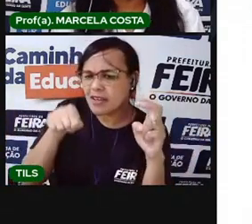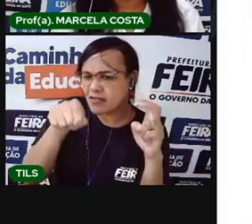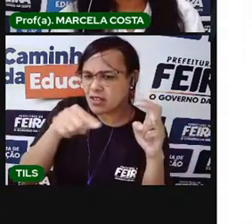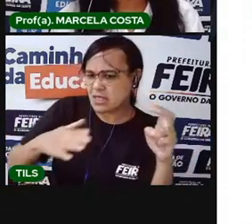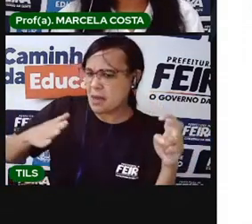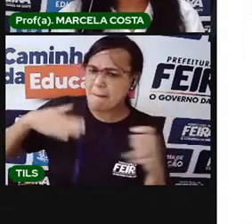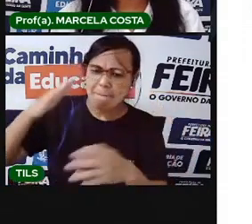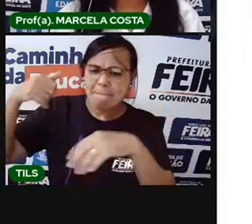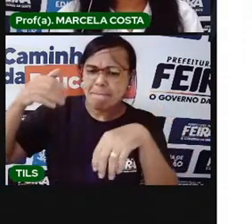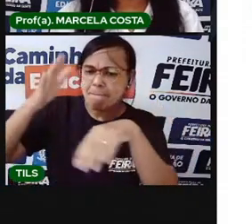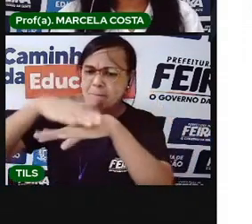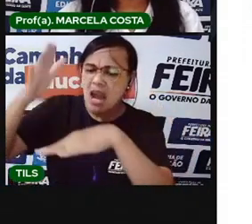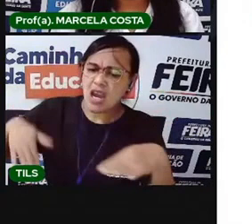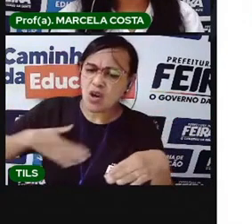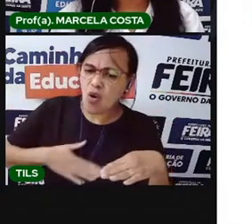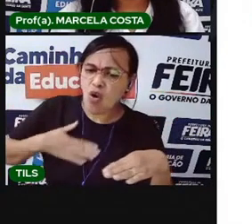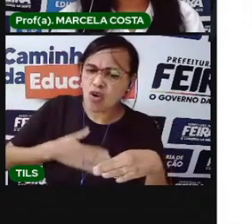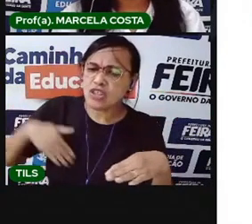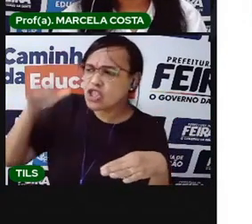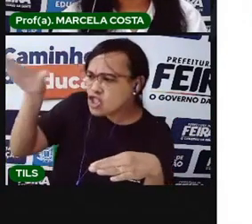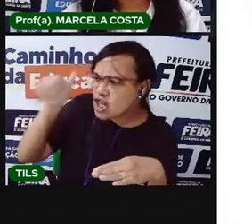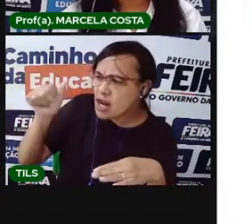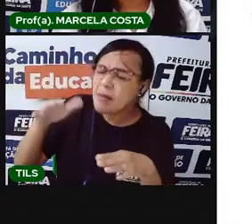apelido que você gostaria de te chamar.